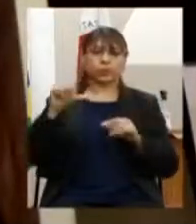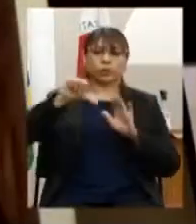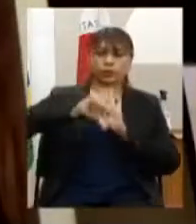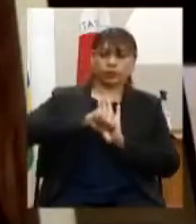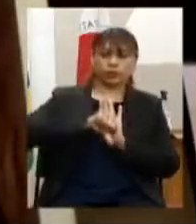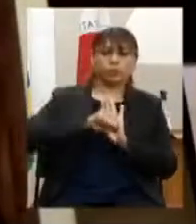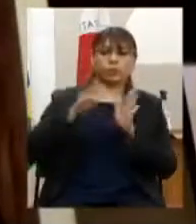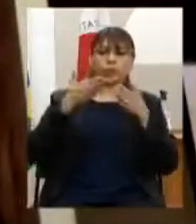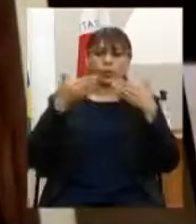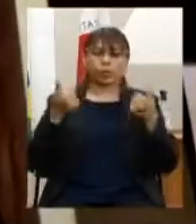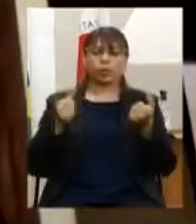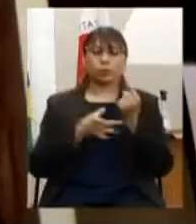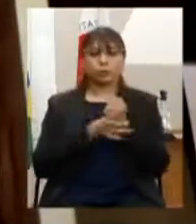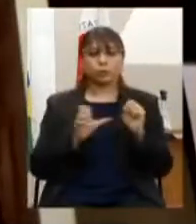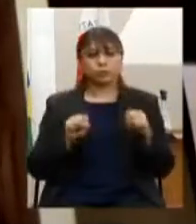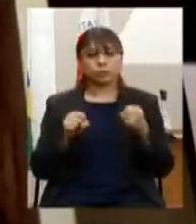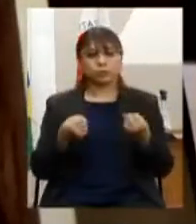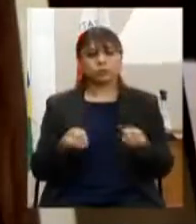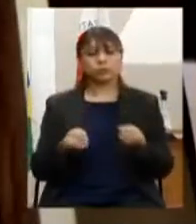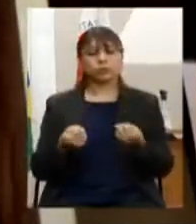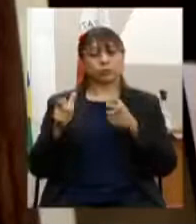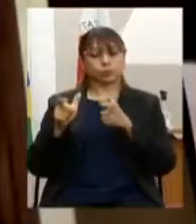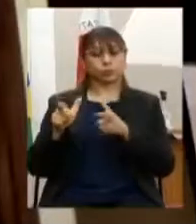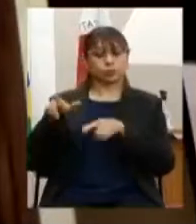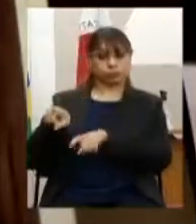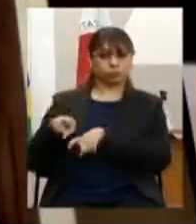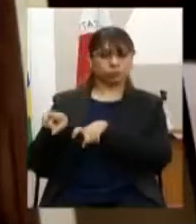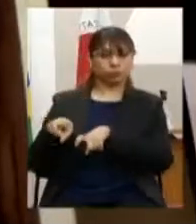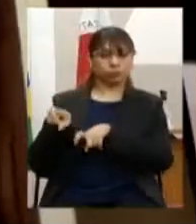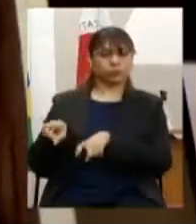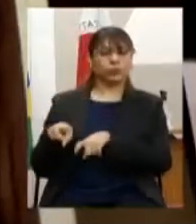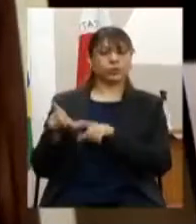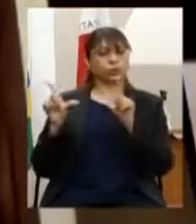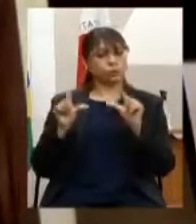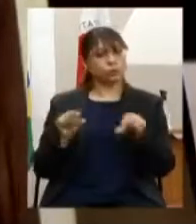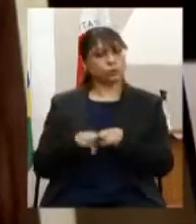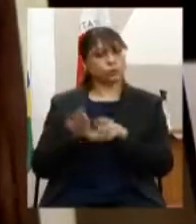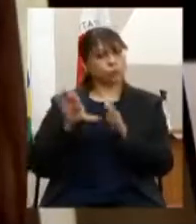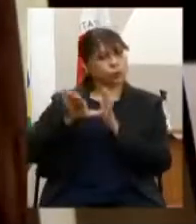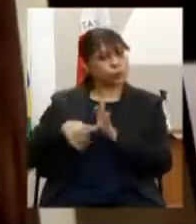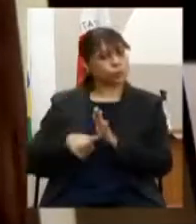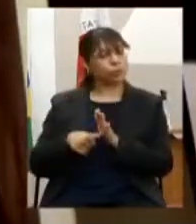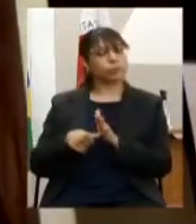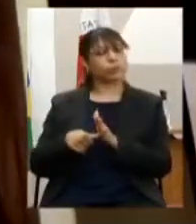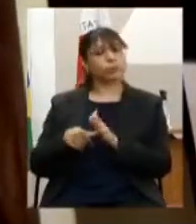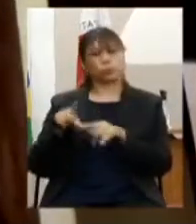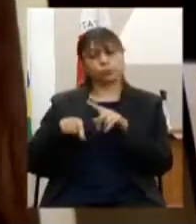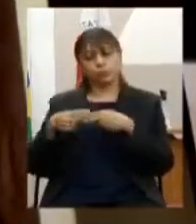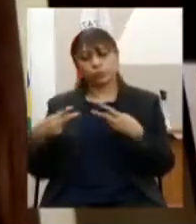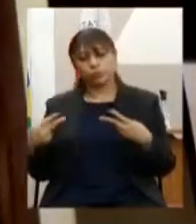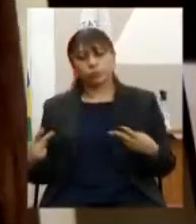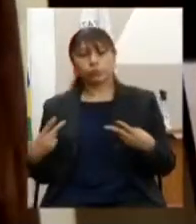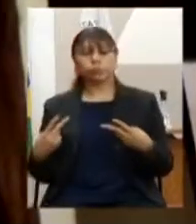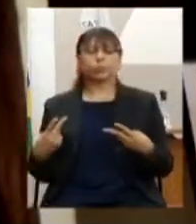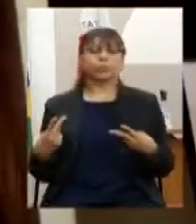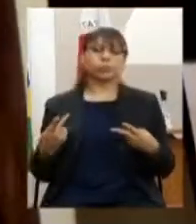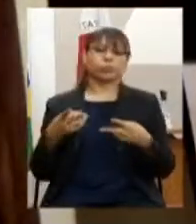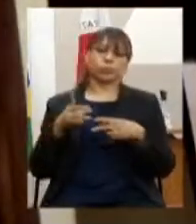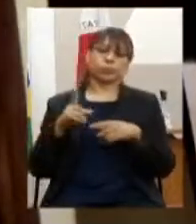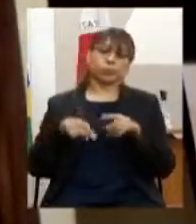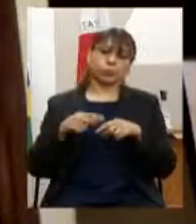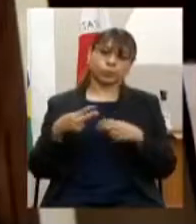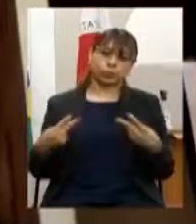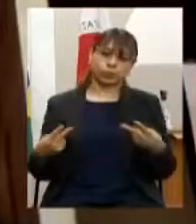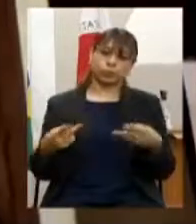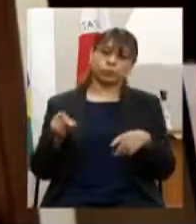e a qualidade de vida no meio rural reduzir os roubos e furtos de equipamentos e produtos afrícolas e de